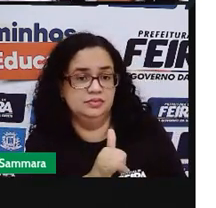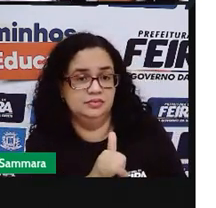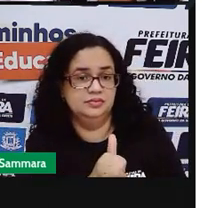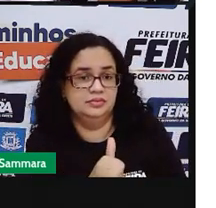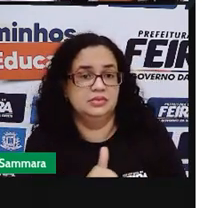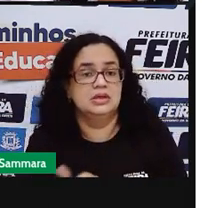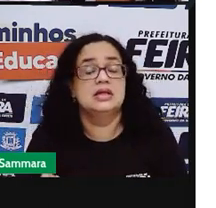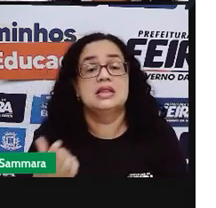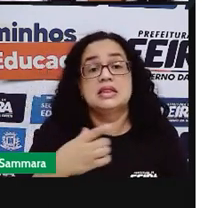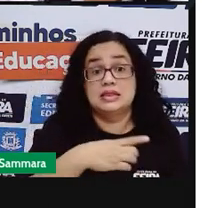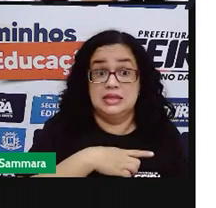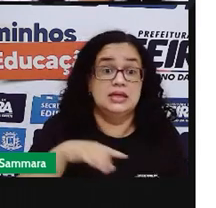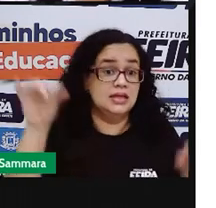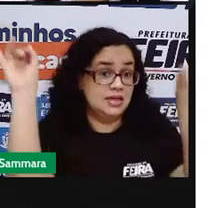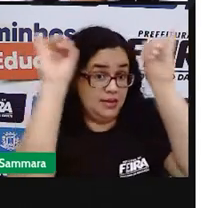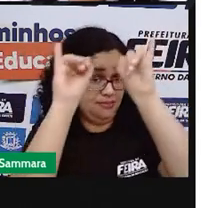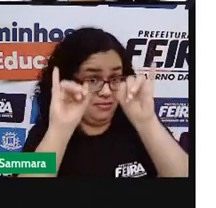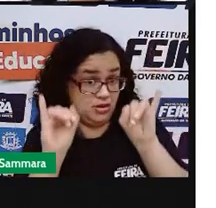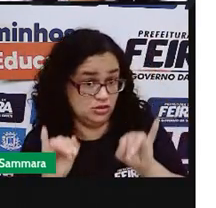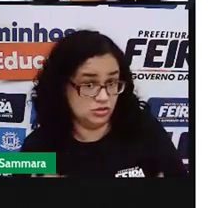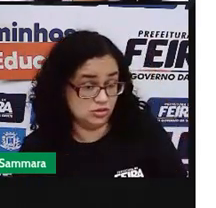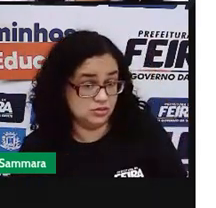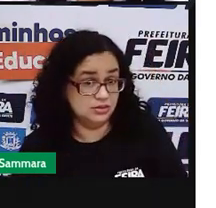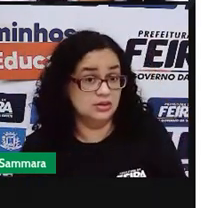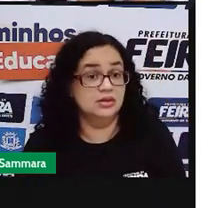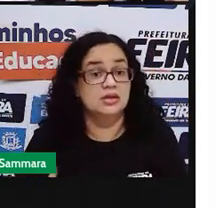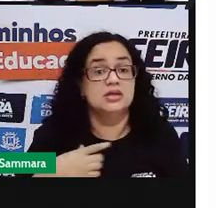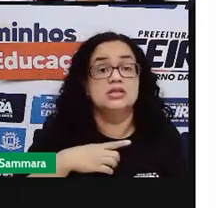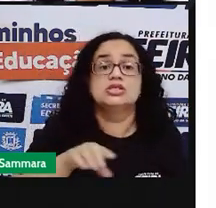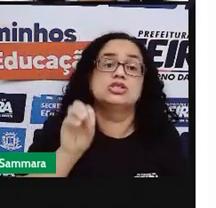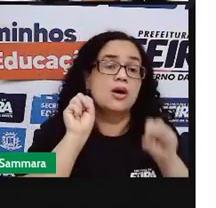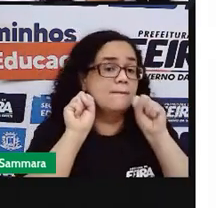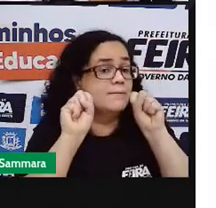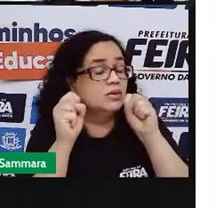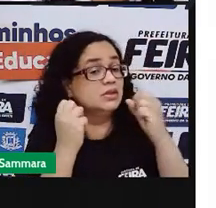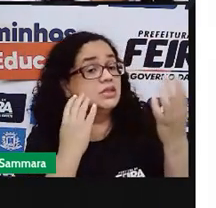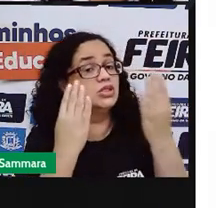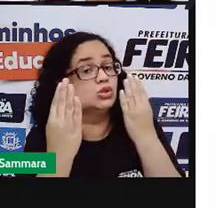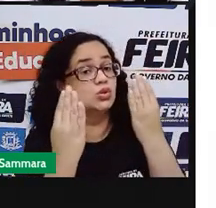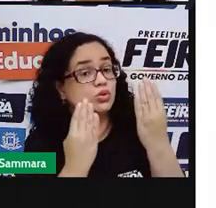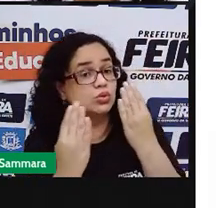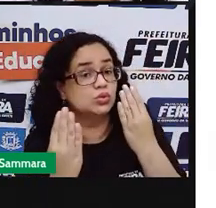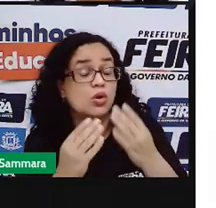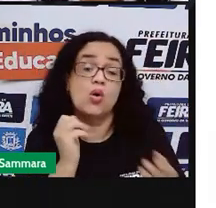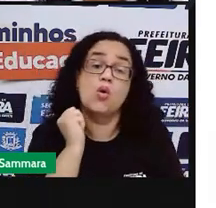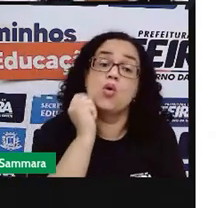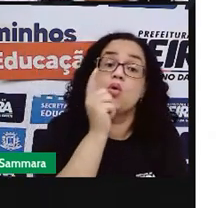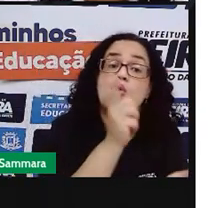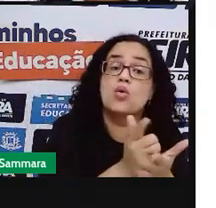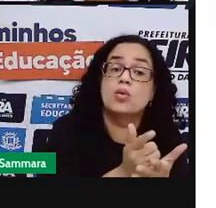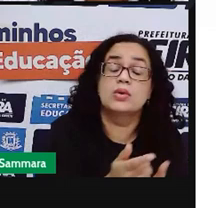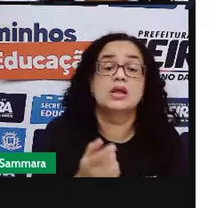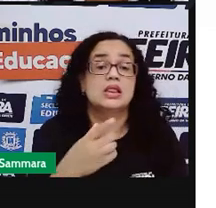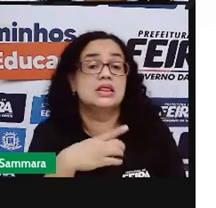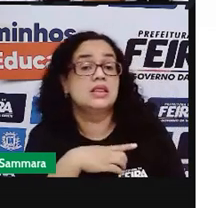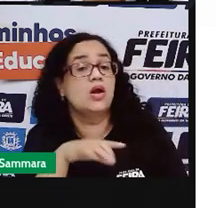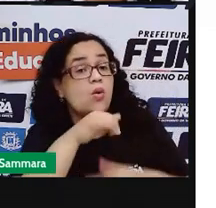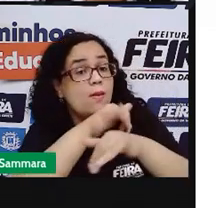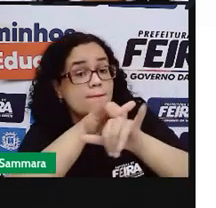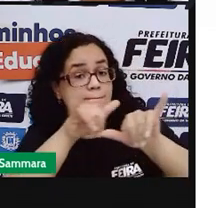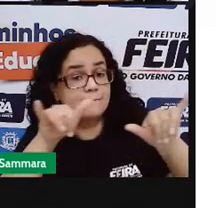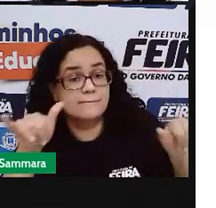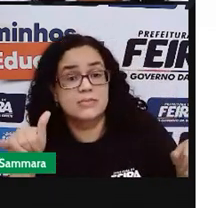Seria a imagem e a gente só poderia associar com a compra ou o consumo do produto,